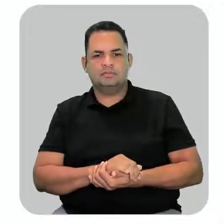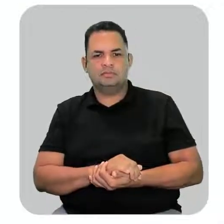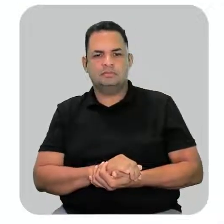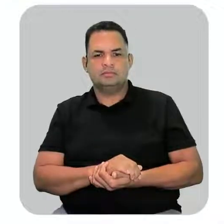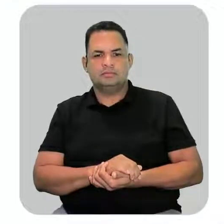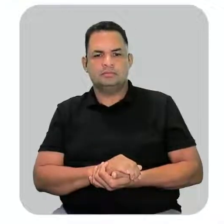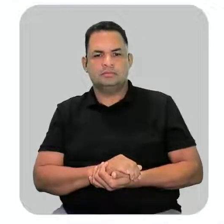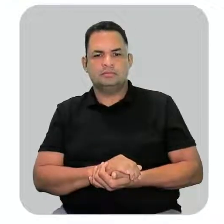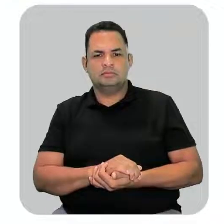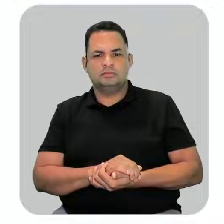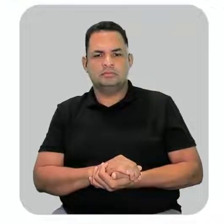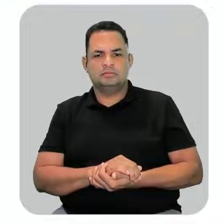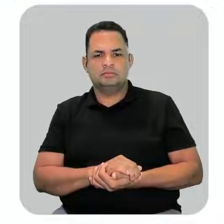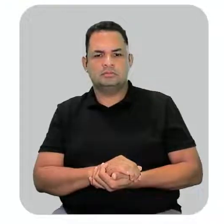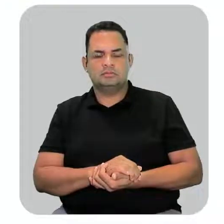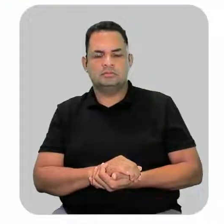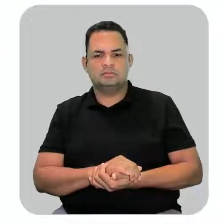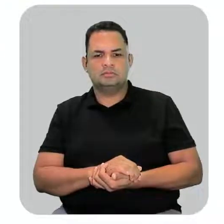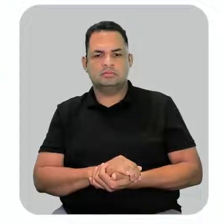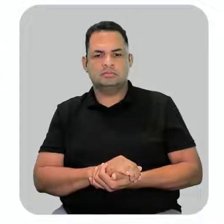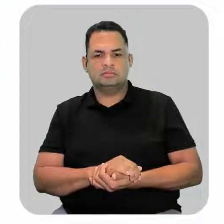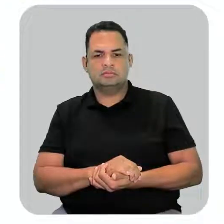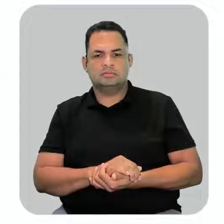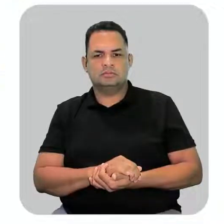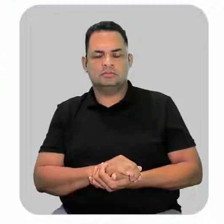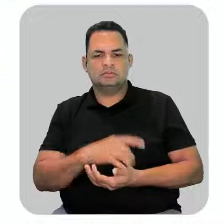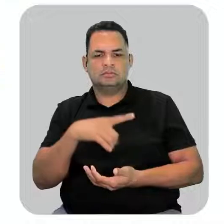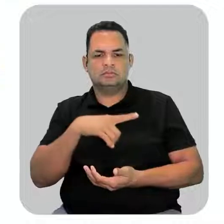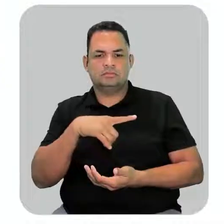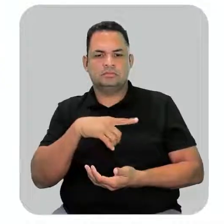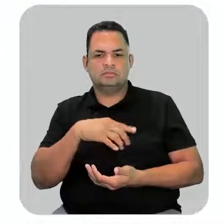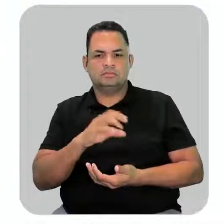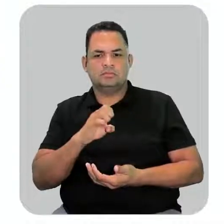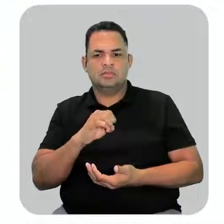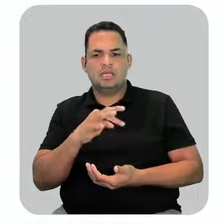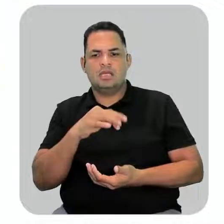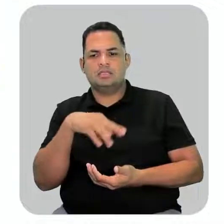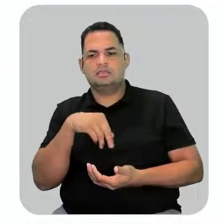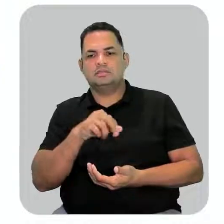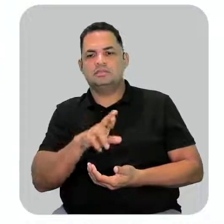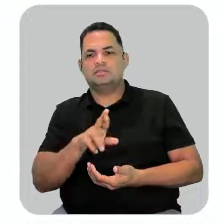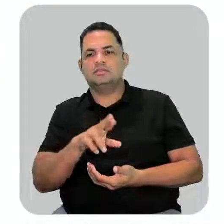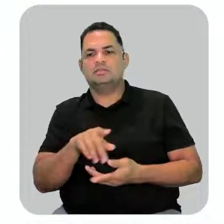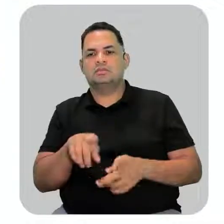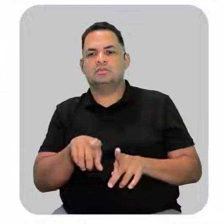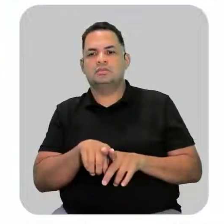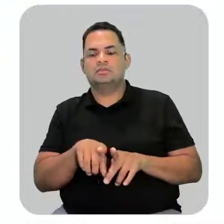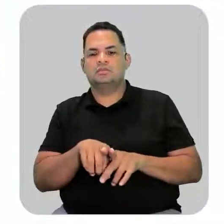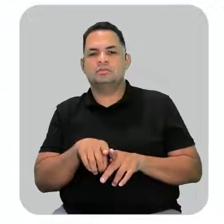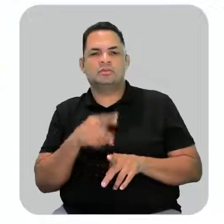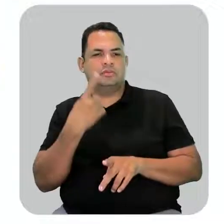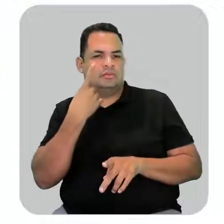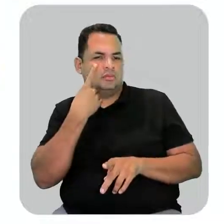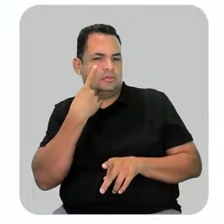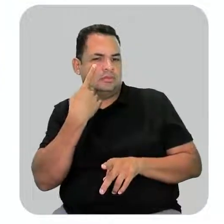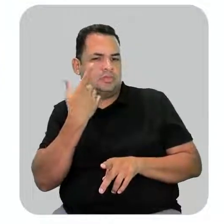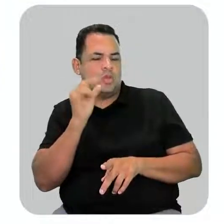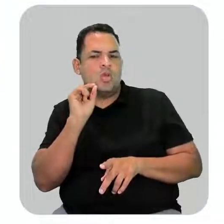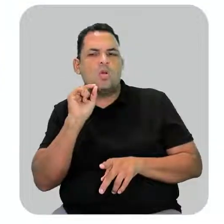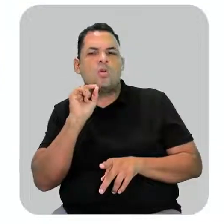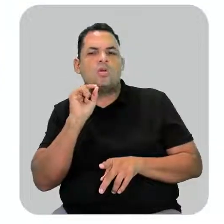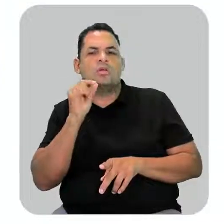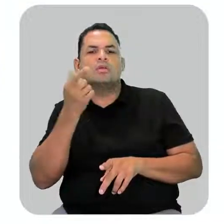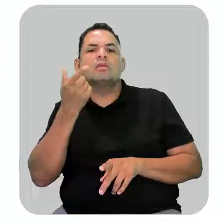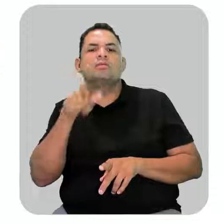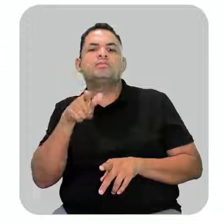O que mais? Nós temos também um éster. E se a gente for observar, o que que se